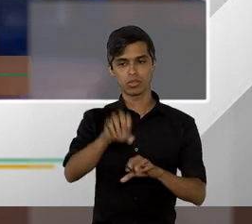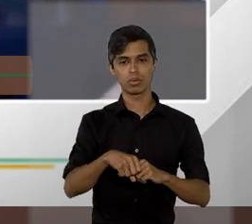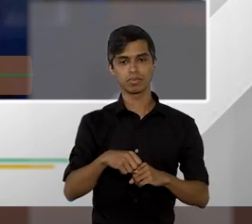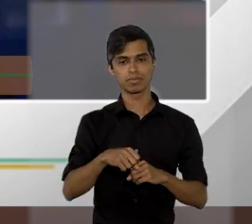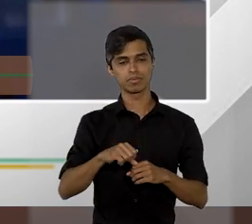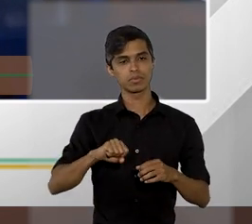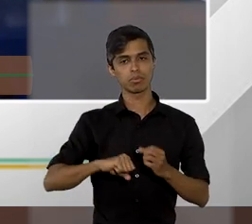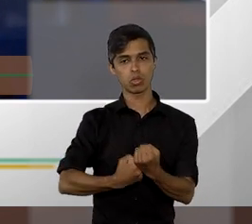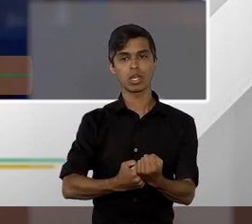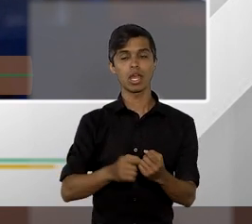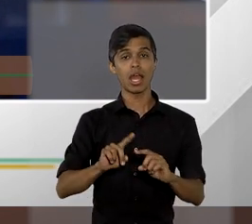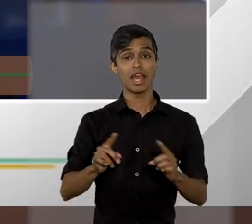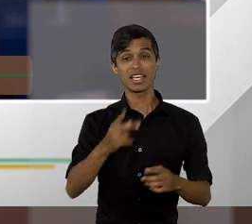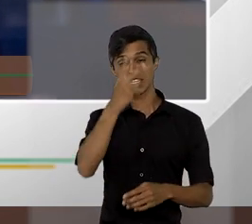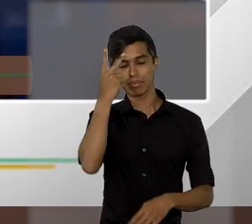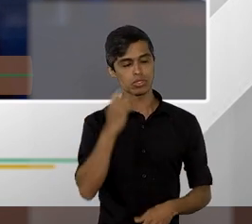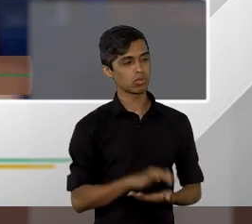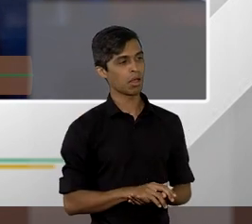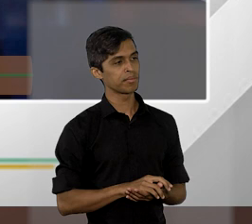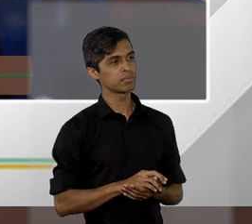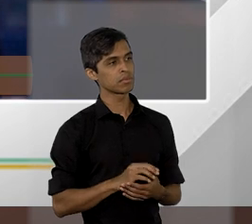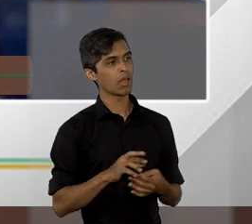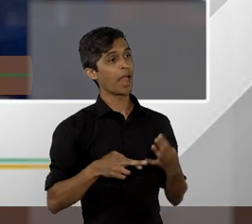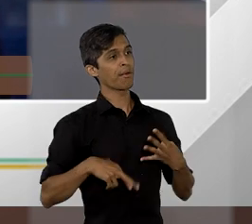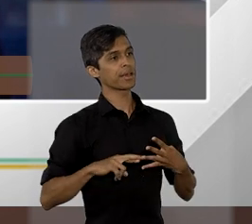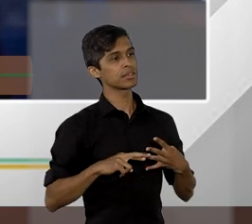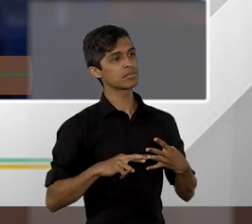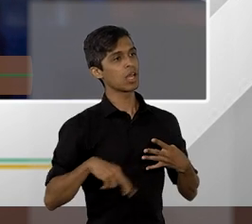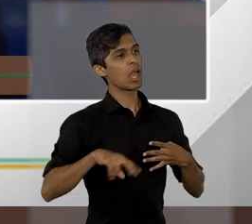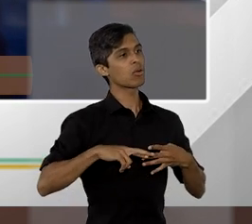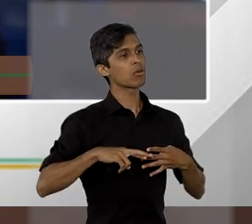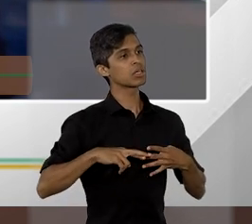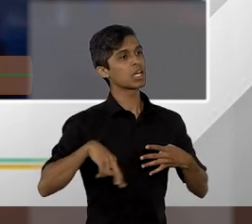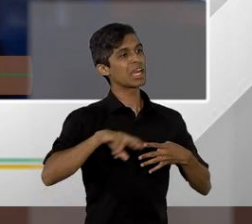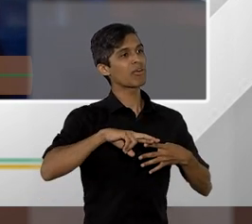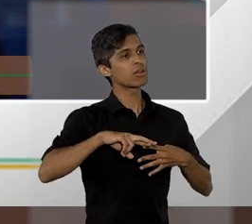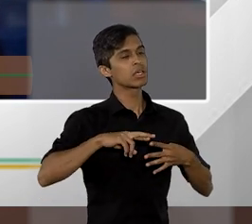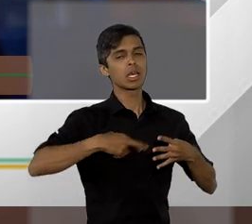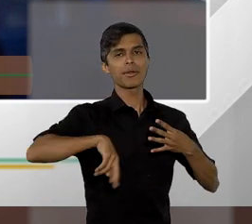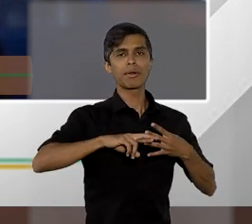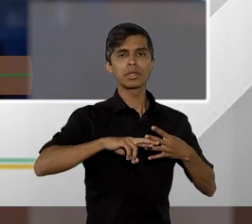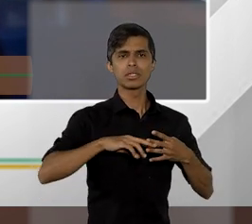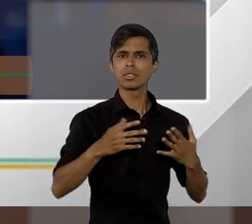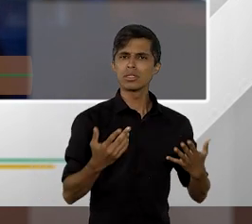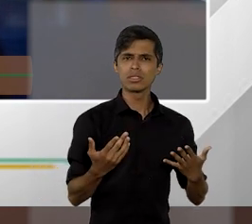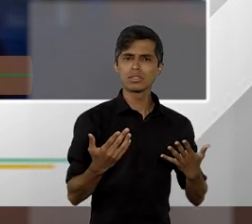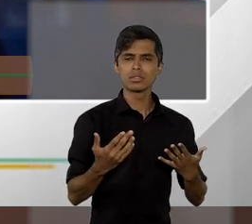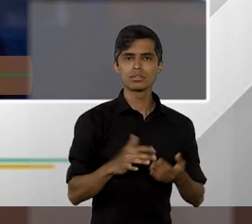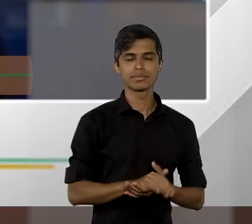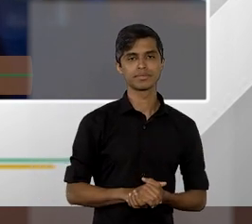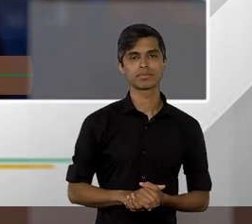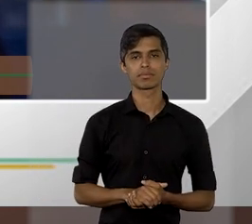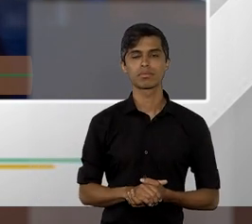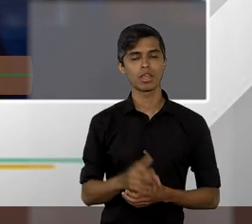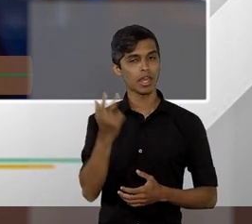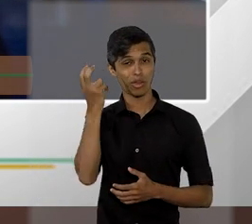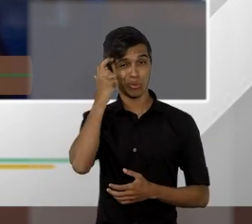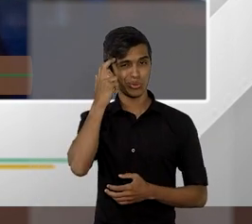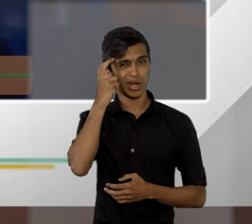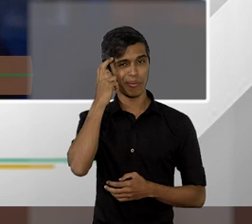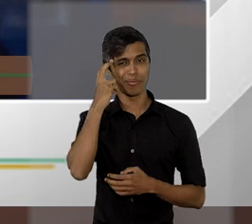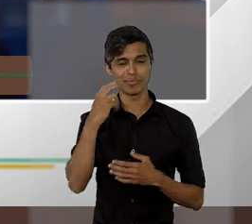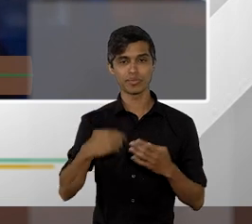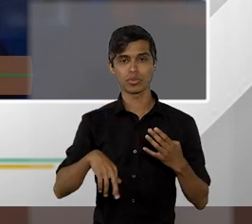poste, para recorrer. Nós temos, isso é cultural no latino. Essa é a primeira questão. Cultural.